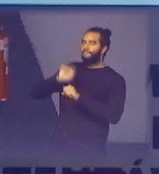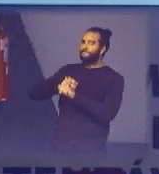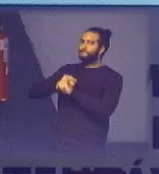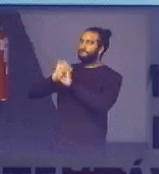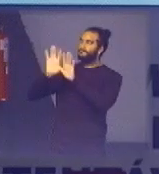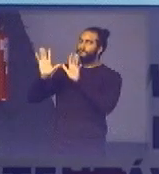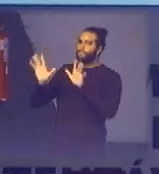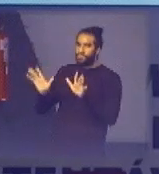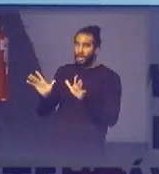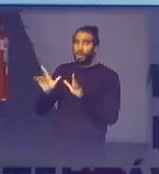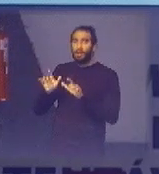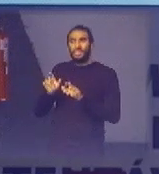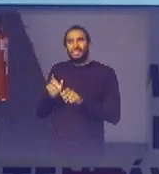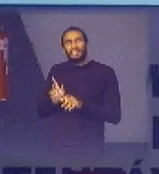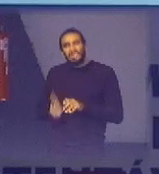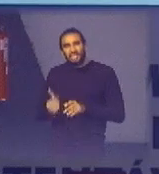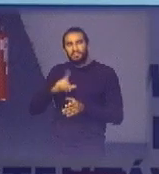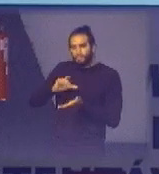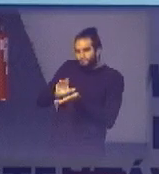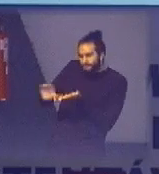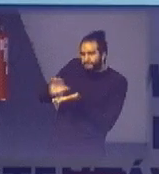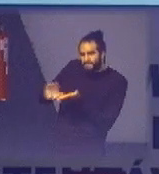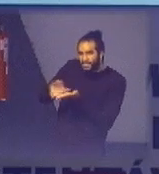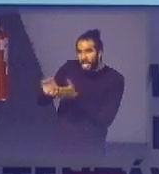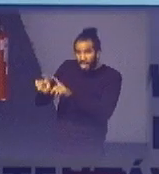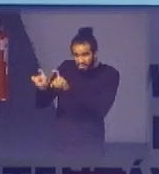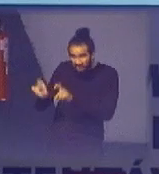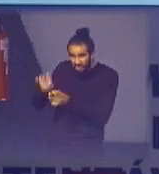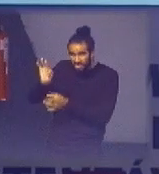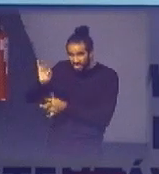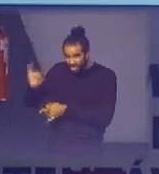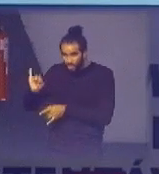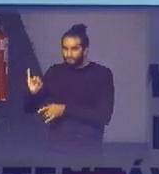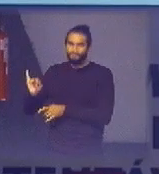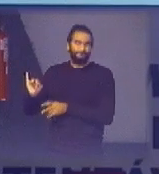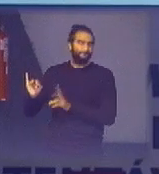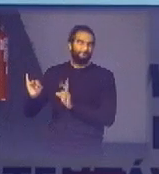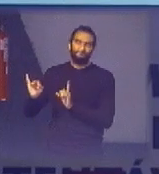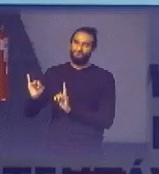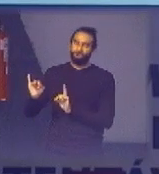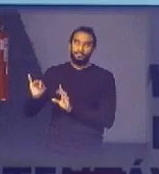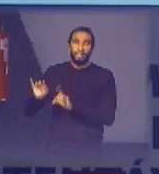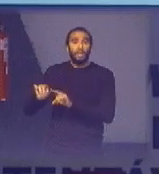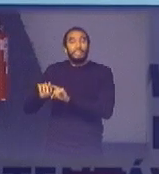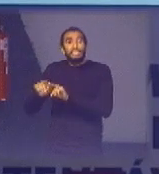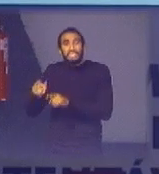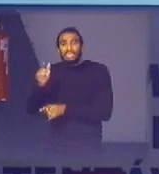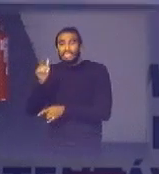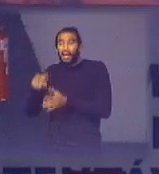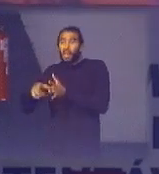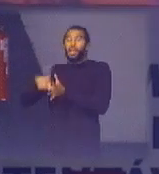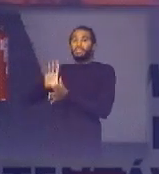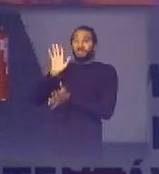sempre a gente investir em bons sistemas de TI a gente consegue ter um impacto efetivo